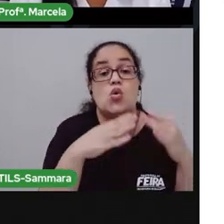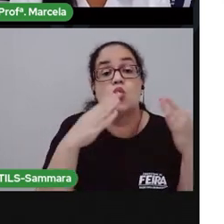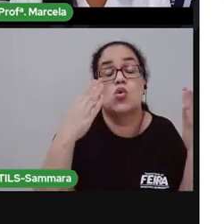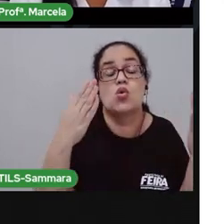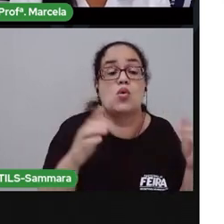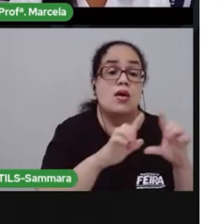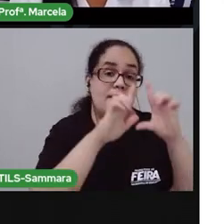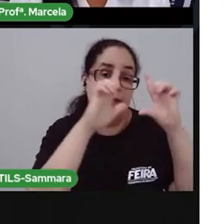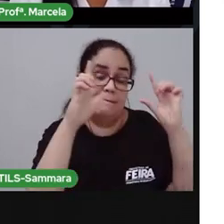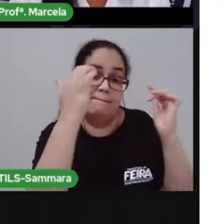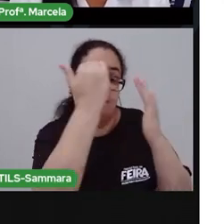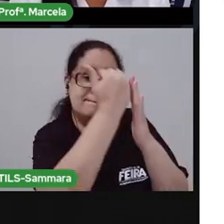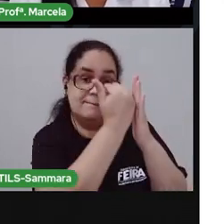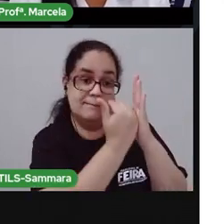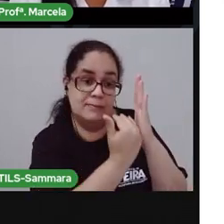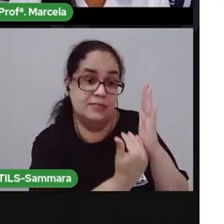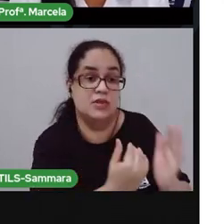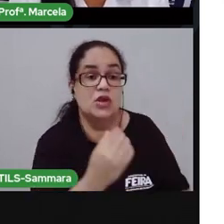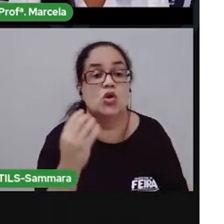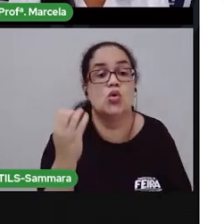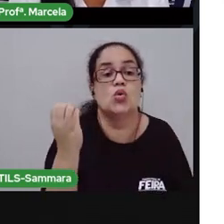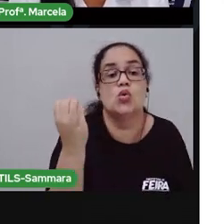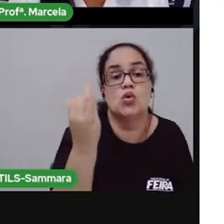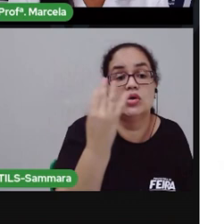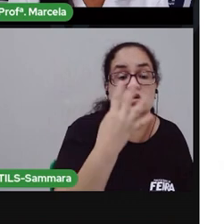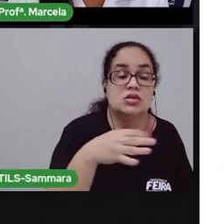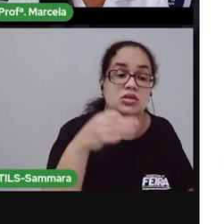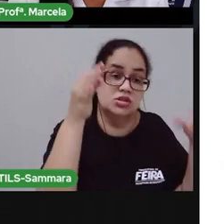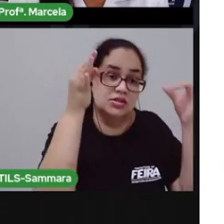imagens abaixo representa a quantidade correta?